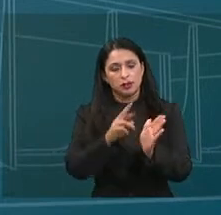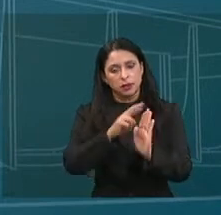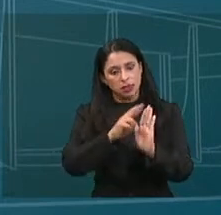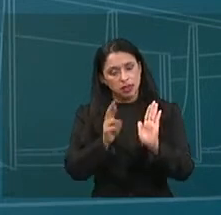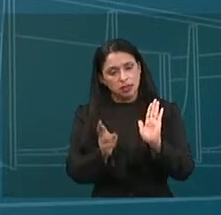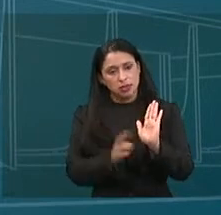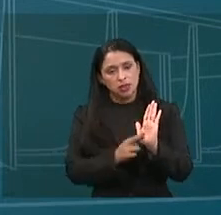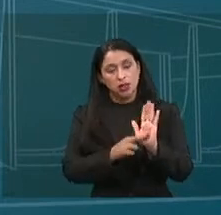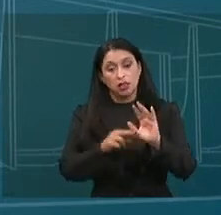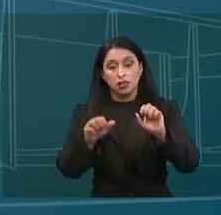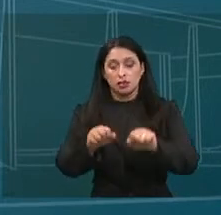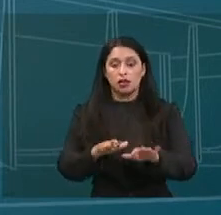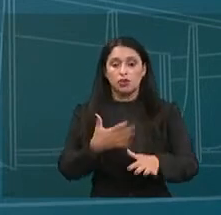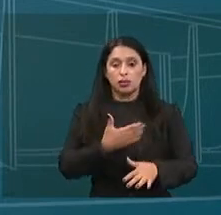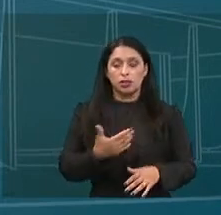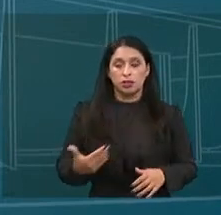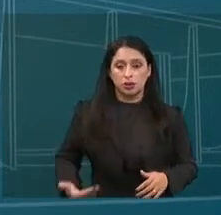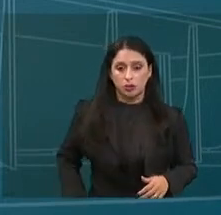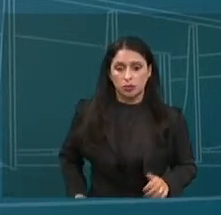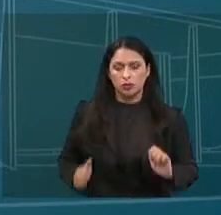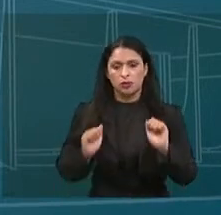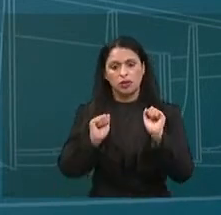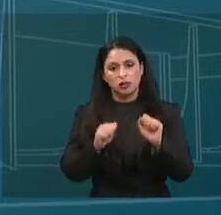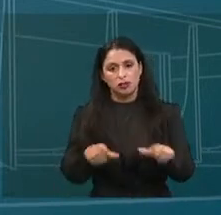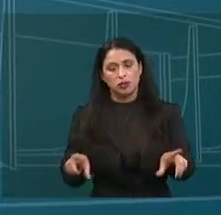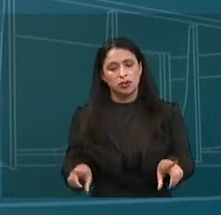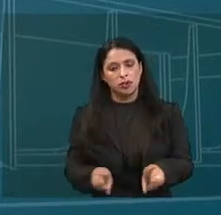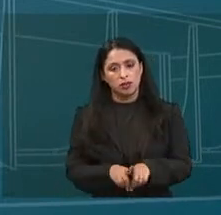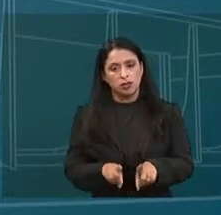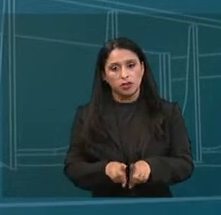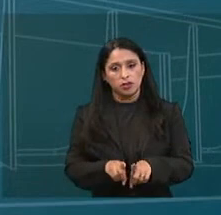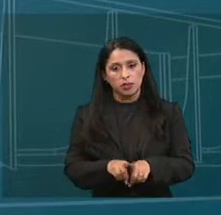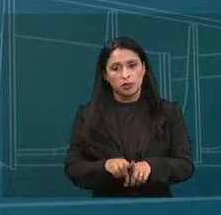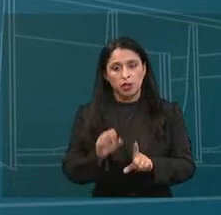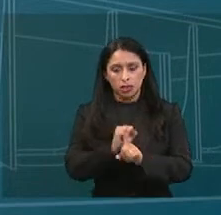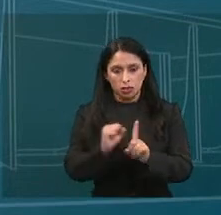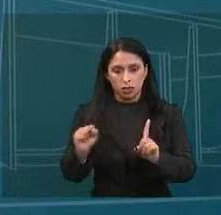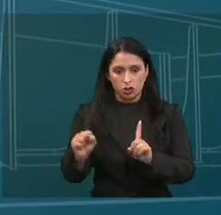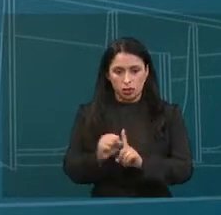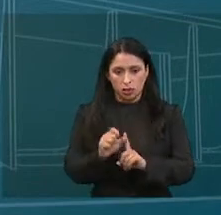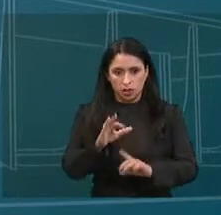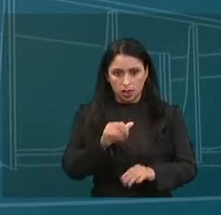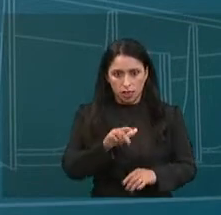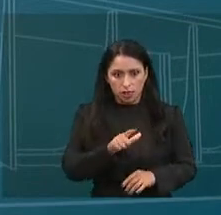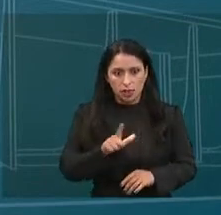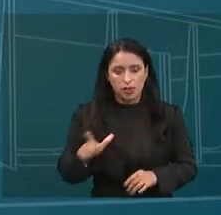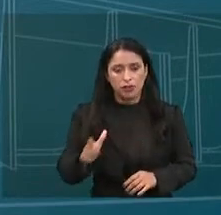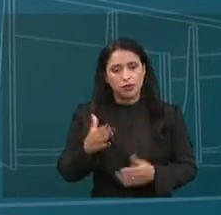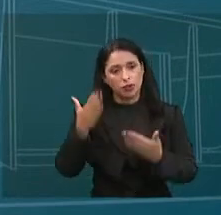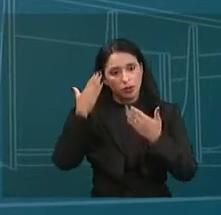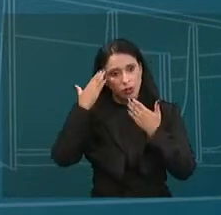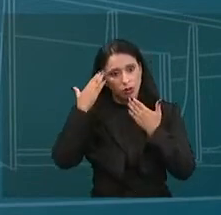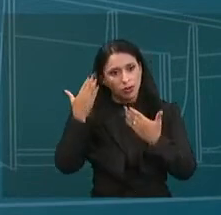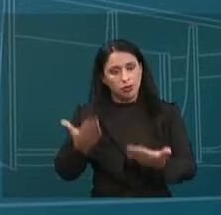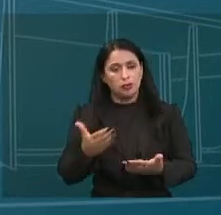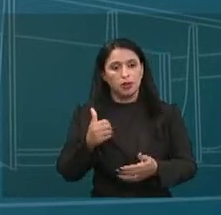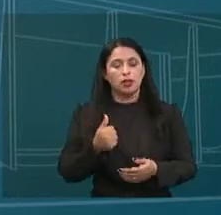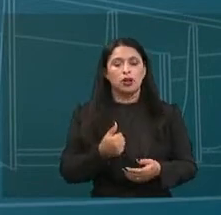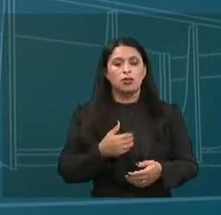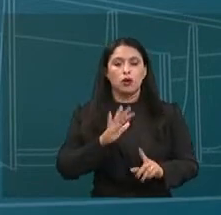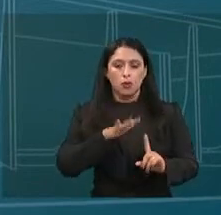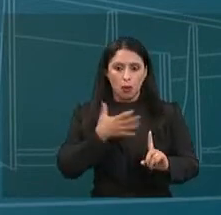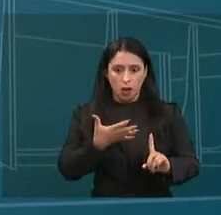importante audiência pública, possibilitando também a escuta da sociedade civil. Agradeço a oportunidade. É uma honra poder